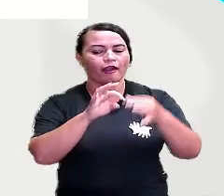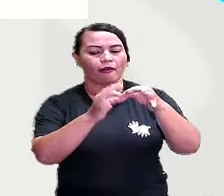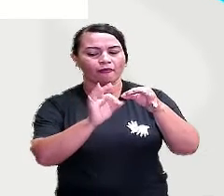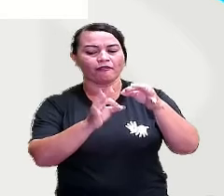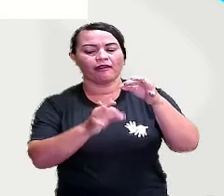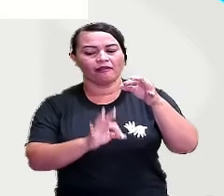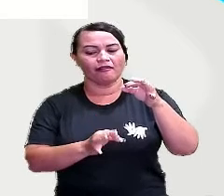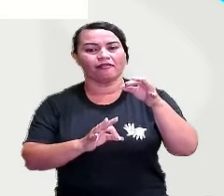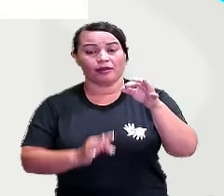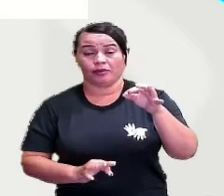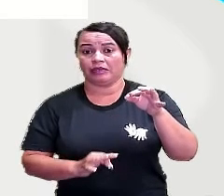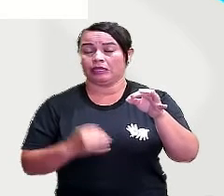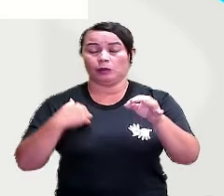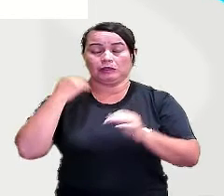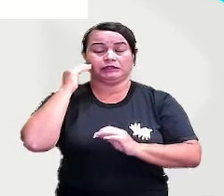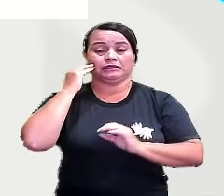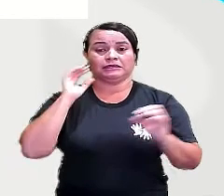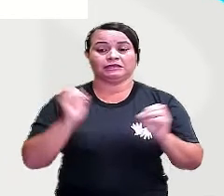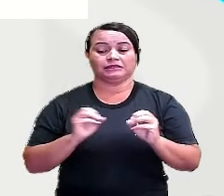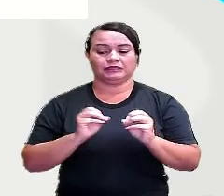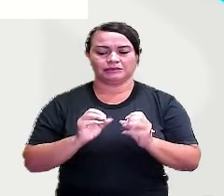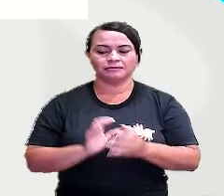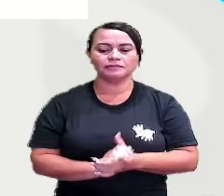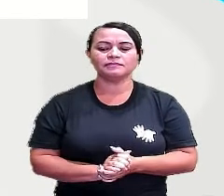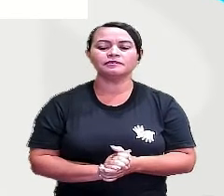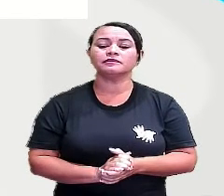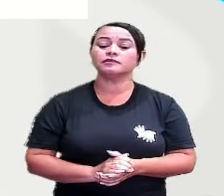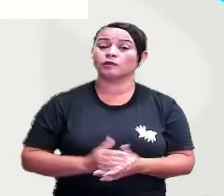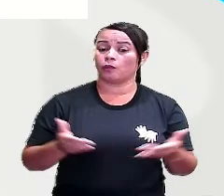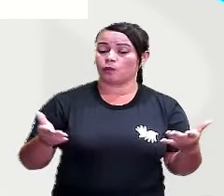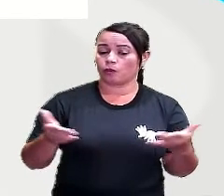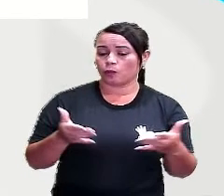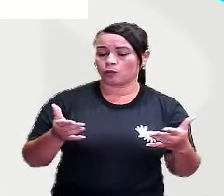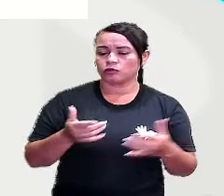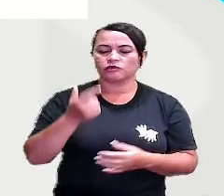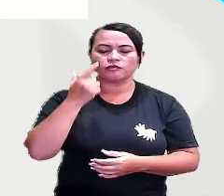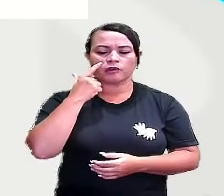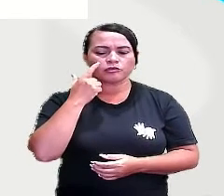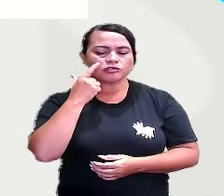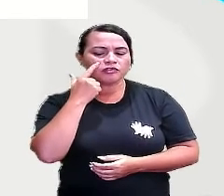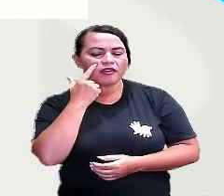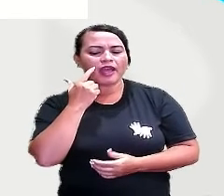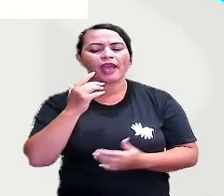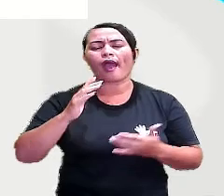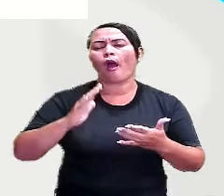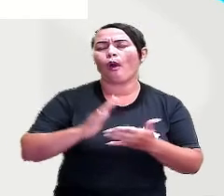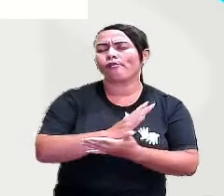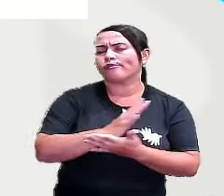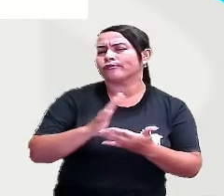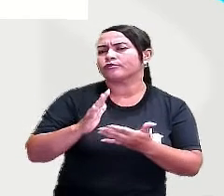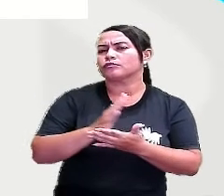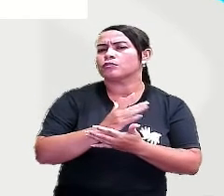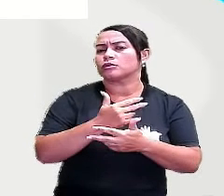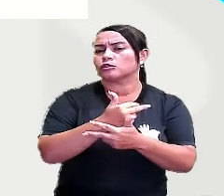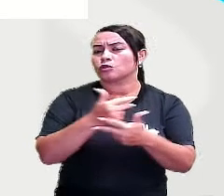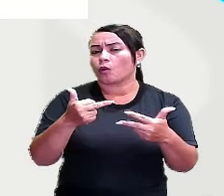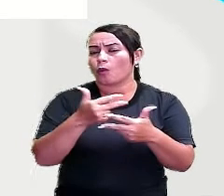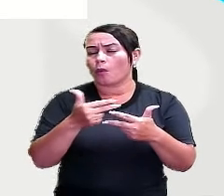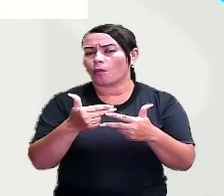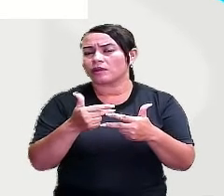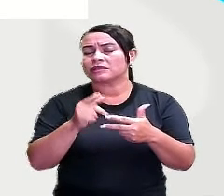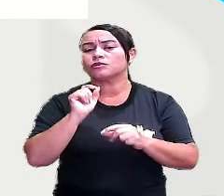falou, falou e eu não entendi. Ó, gente, hoje a gente vai ver algumas situações e a gente vai